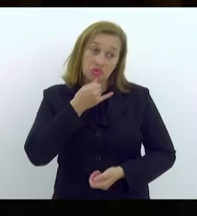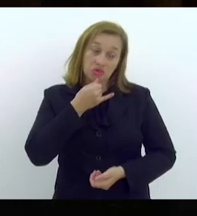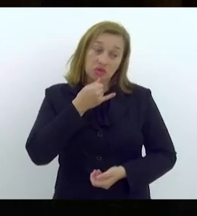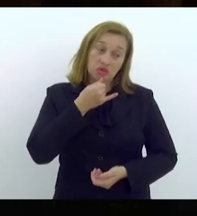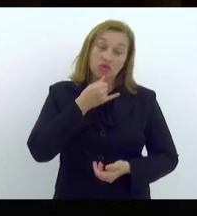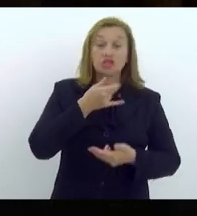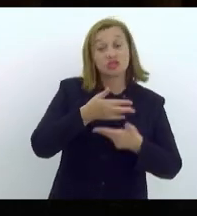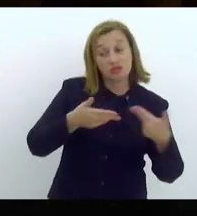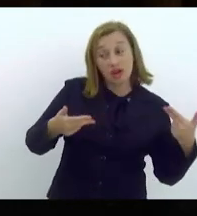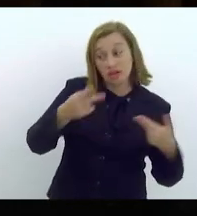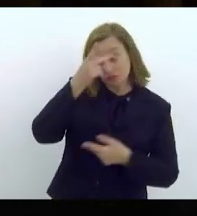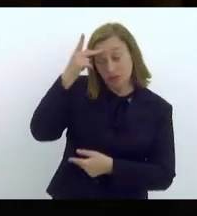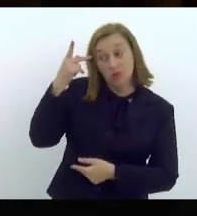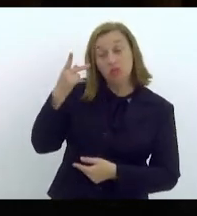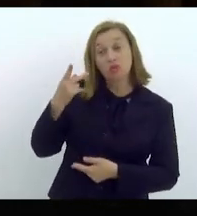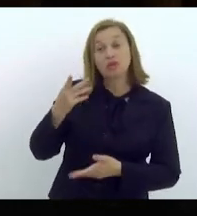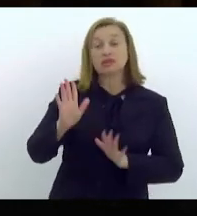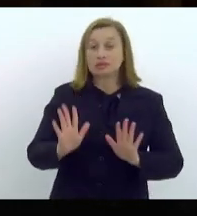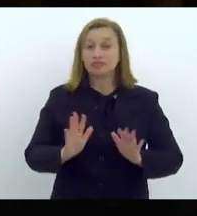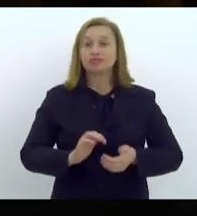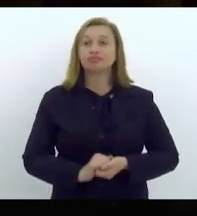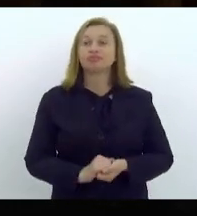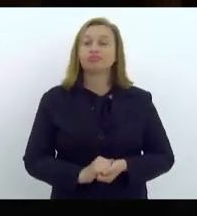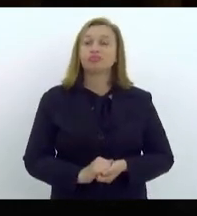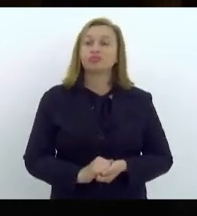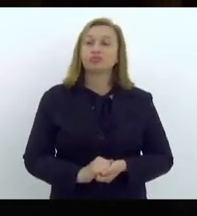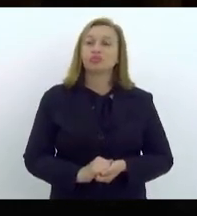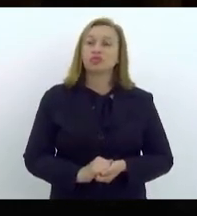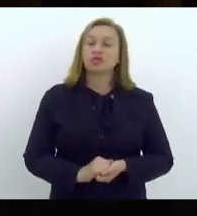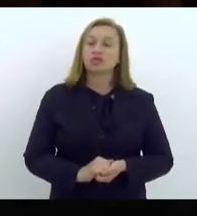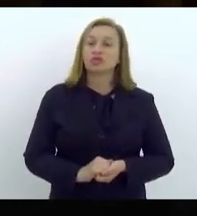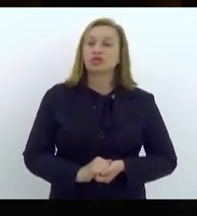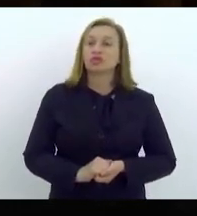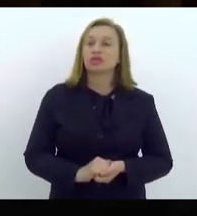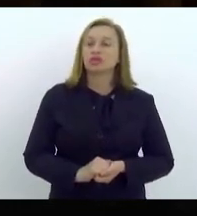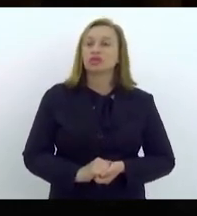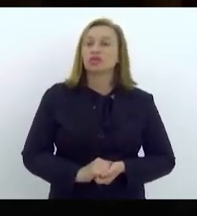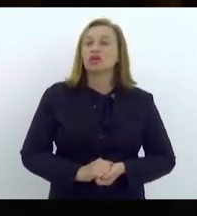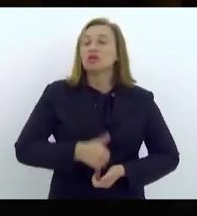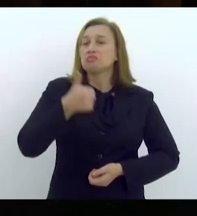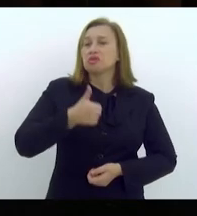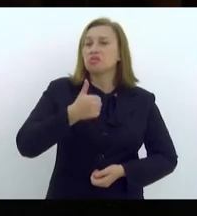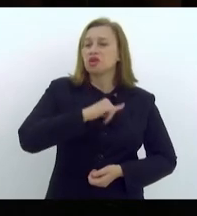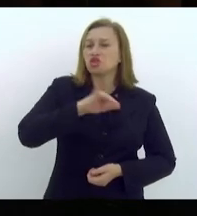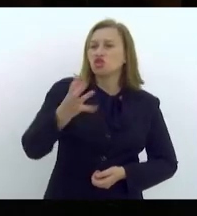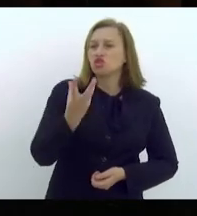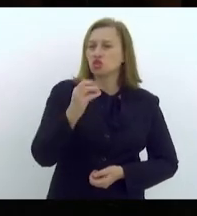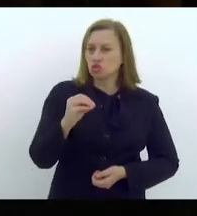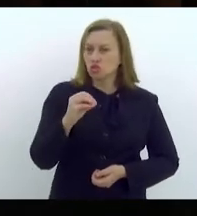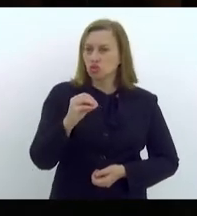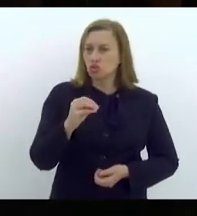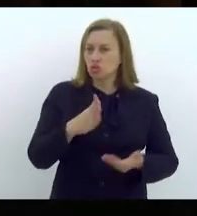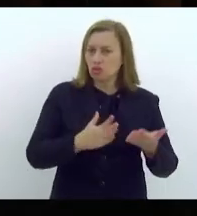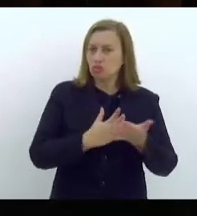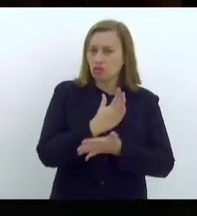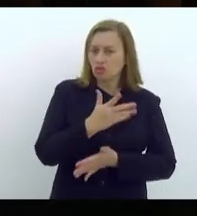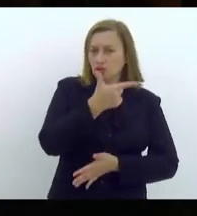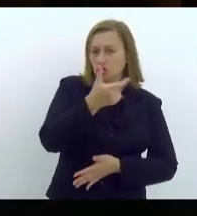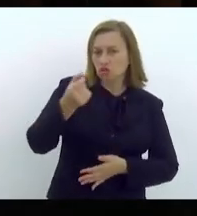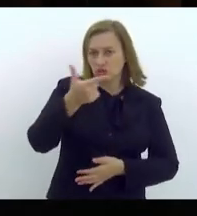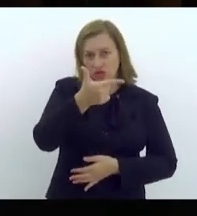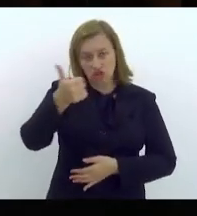ele sancionou em 1º de julho de 2022,